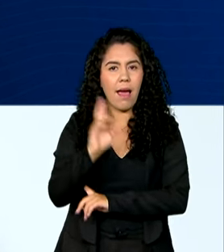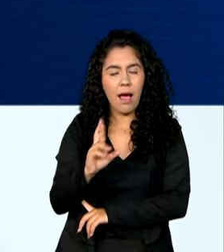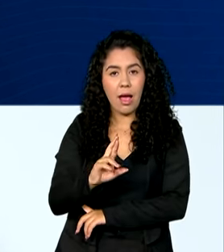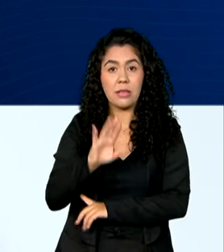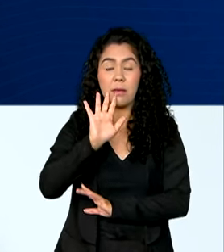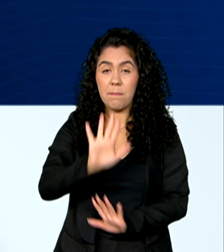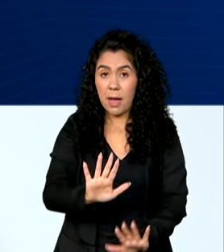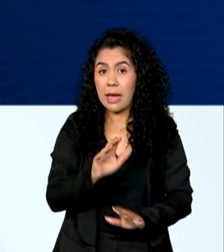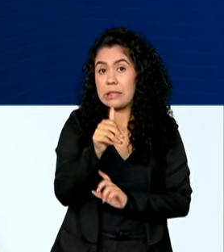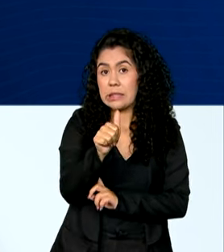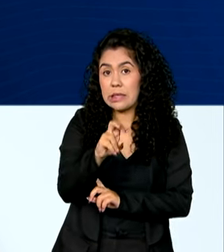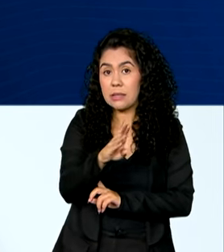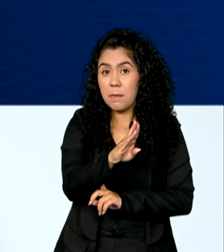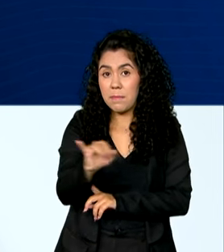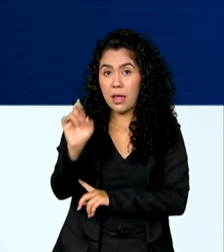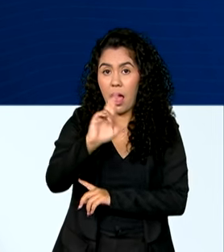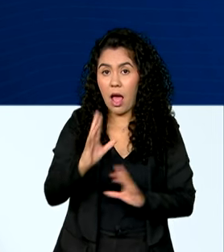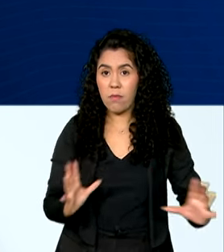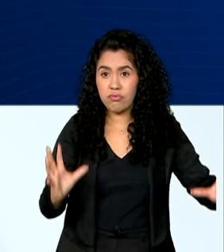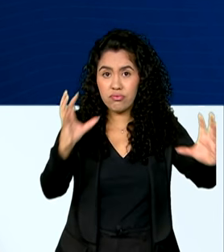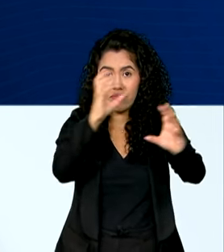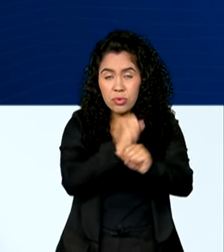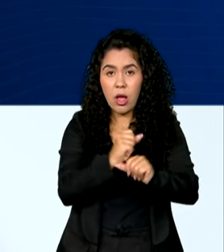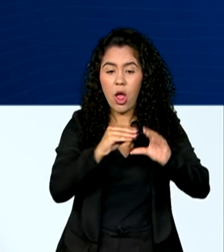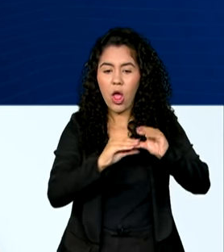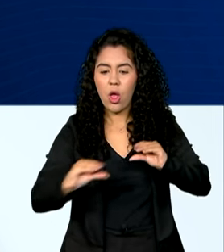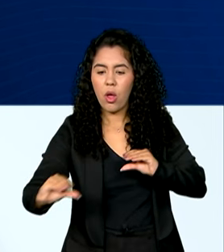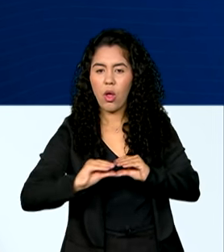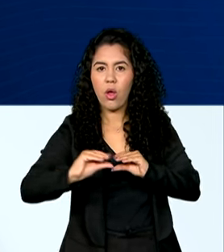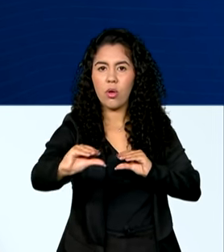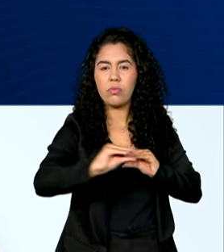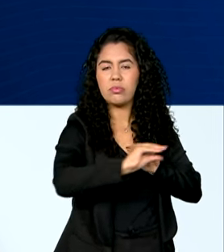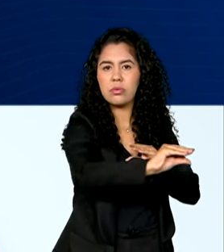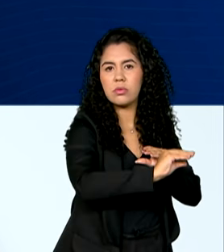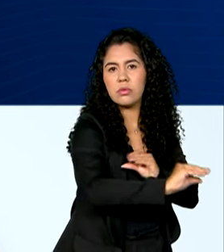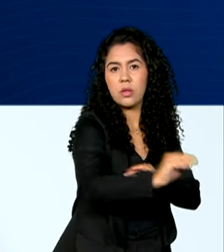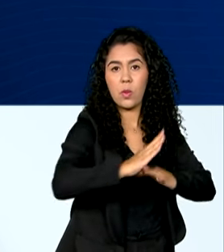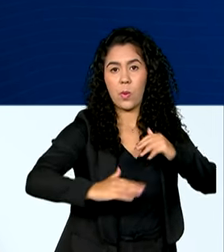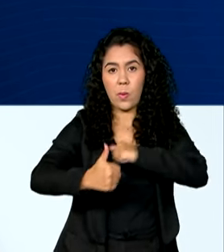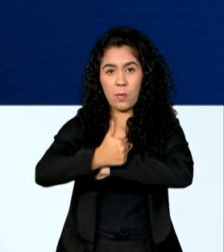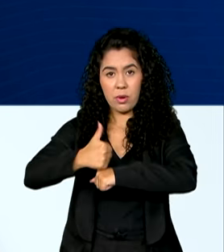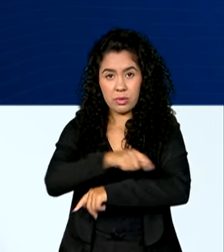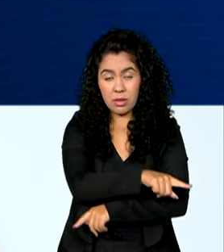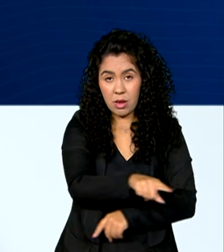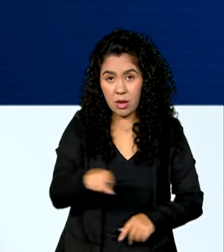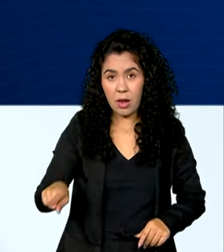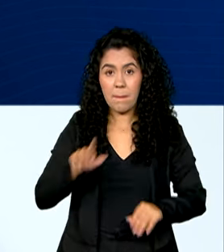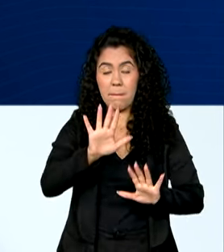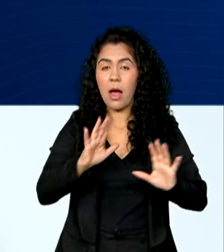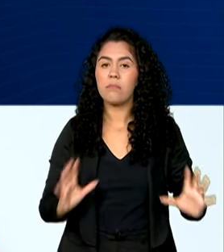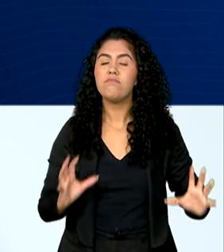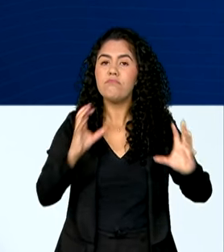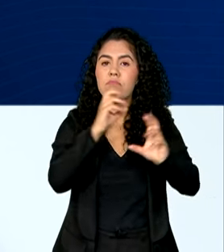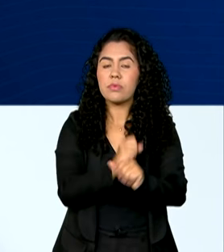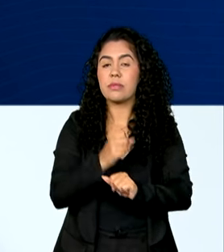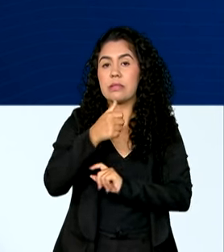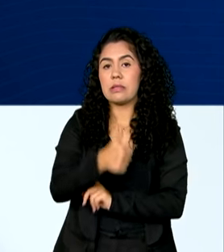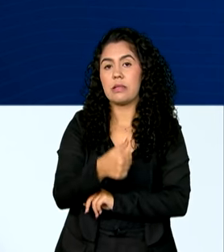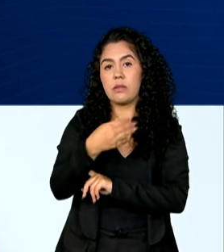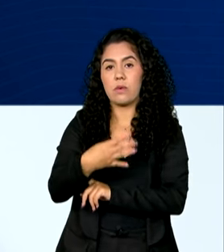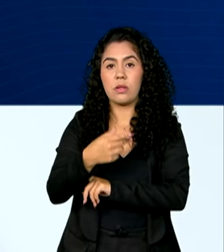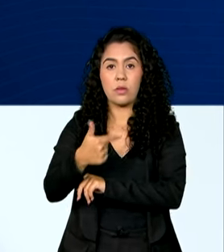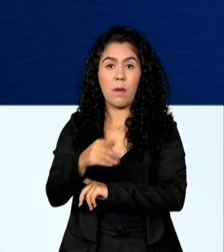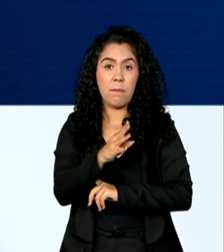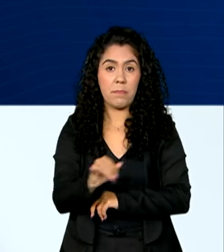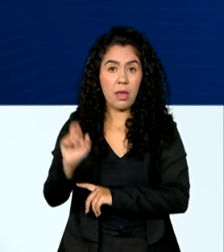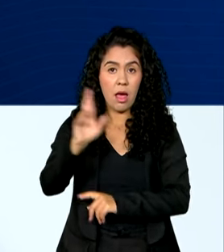15 bilhões foram distribuídos entre as contas dos trabalhadores. Ao todo, 142 bilhões